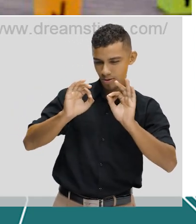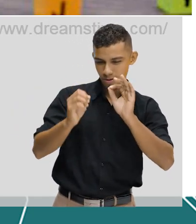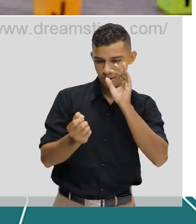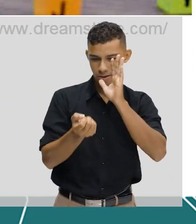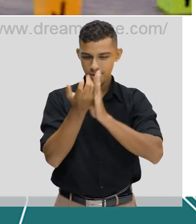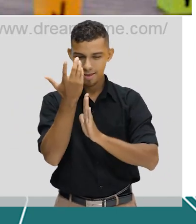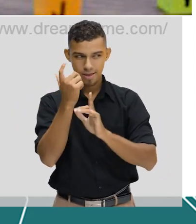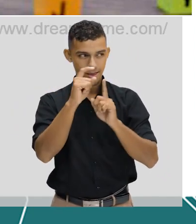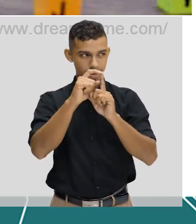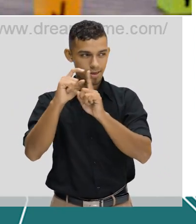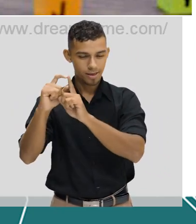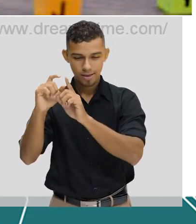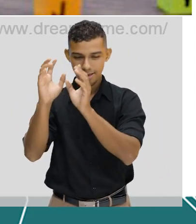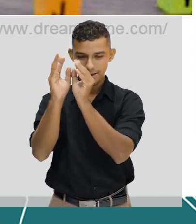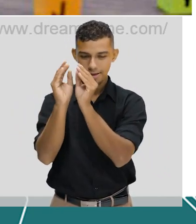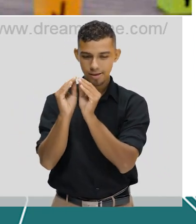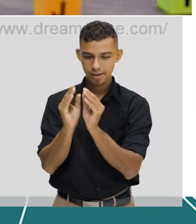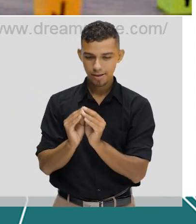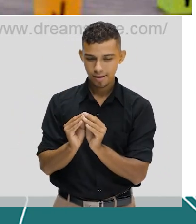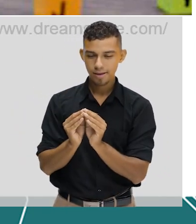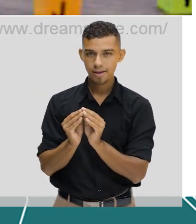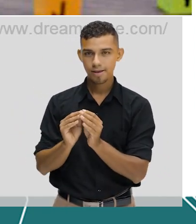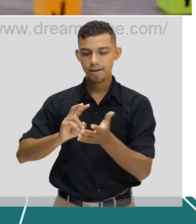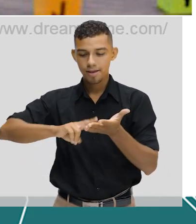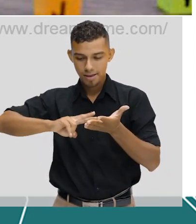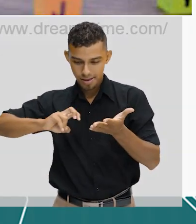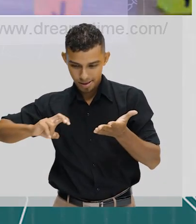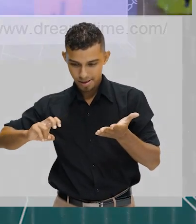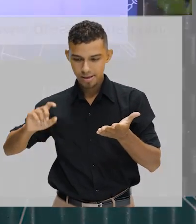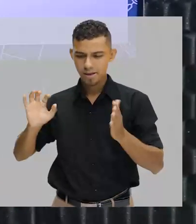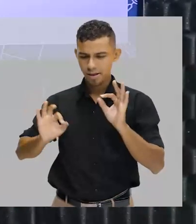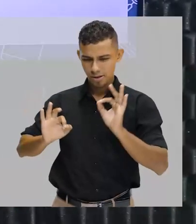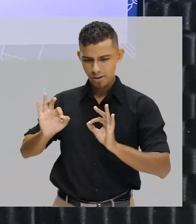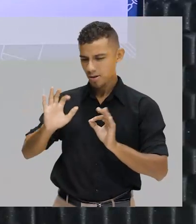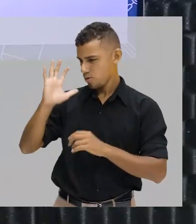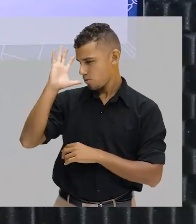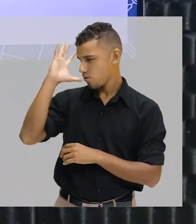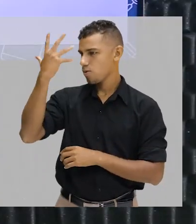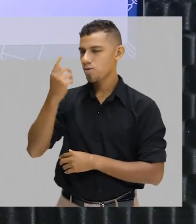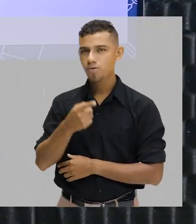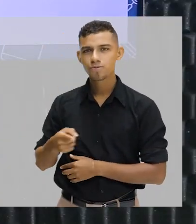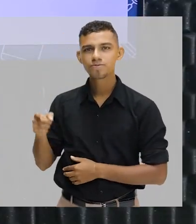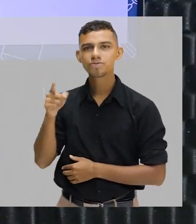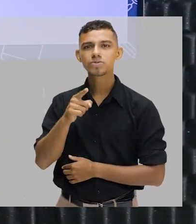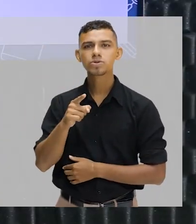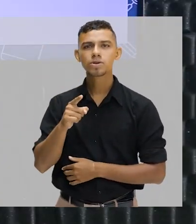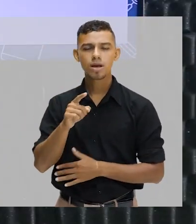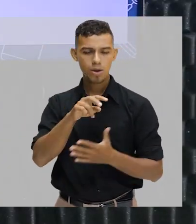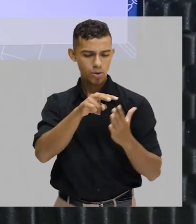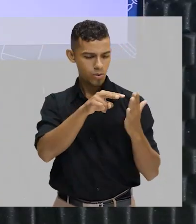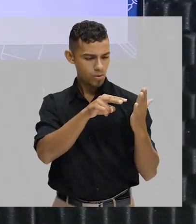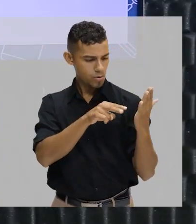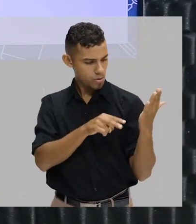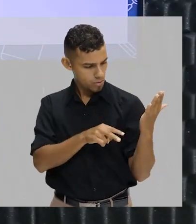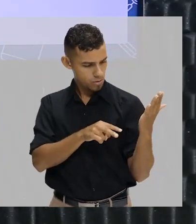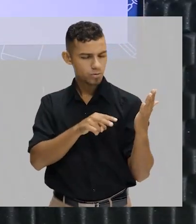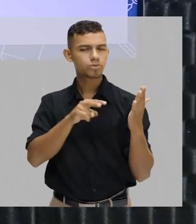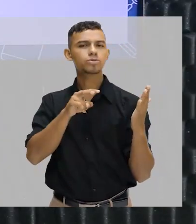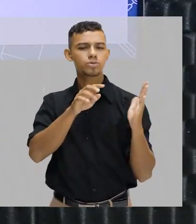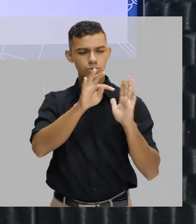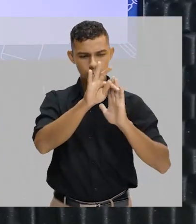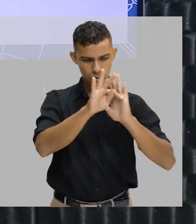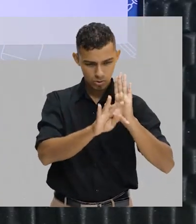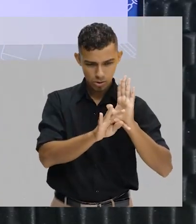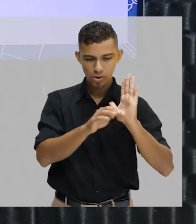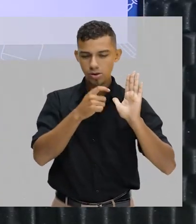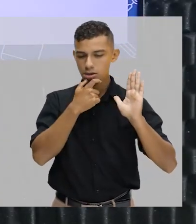mais resumidamente. Já aconteceu com você, com certeza, de você estar lendo um texto em inglês, fazendo